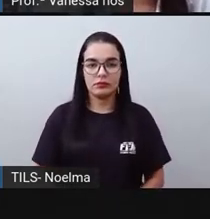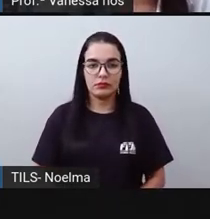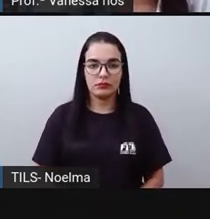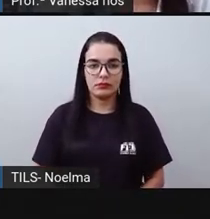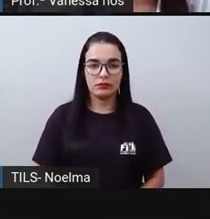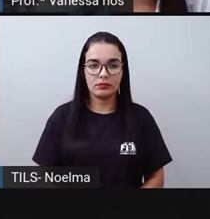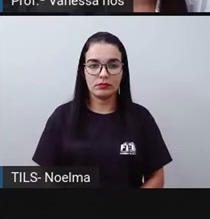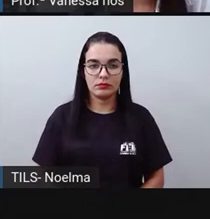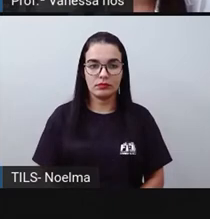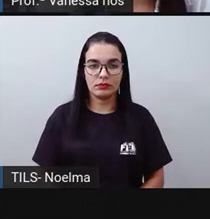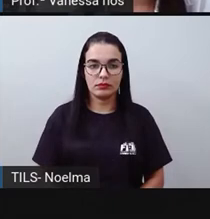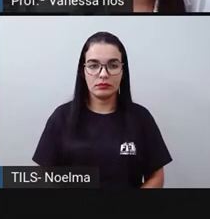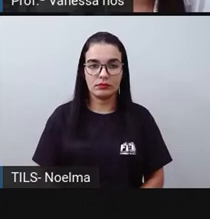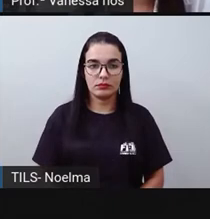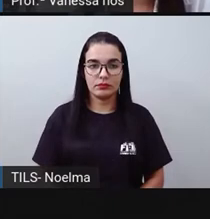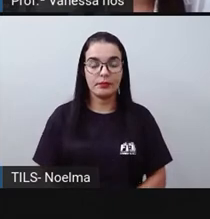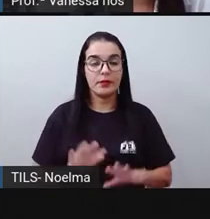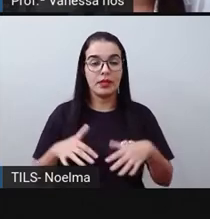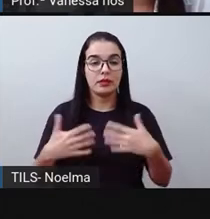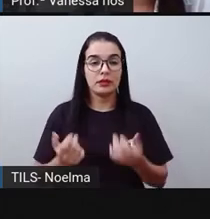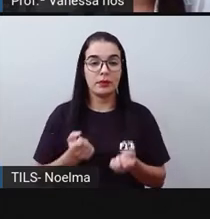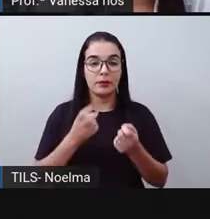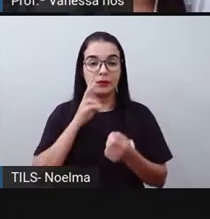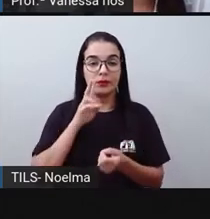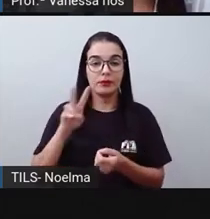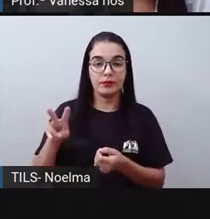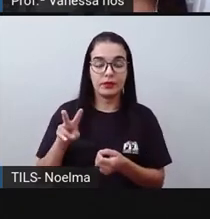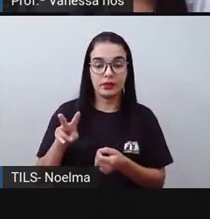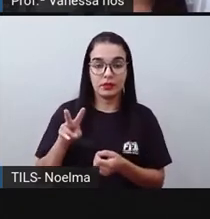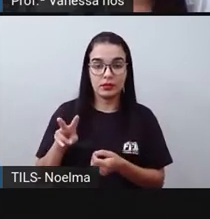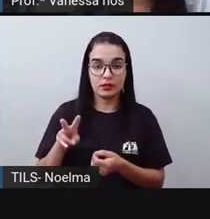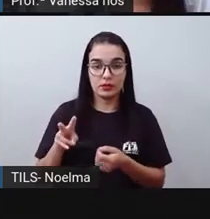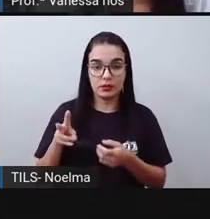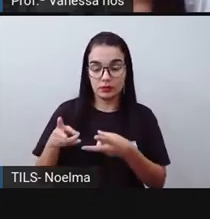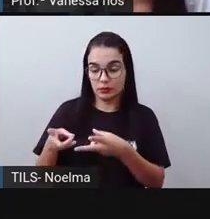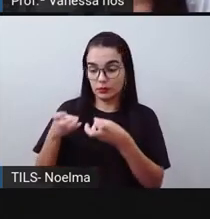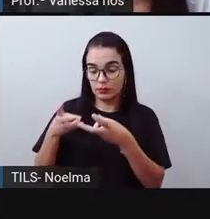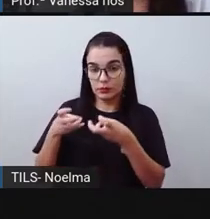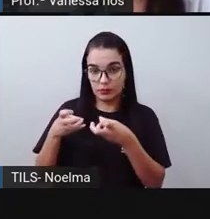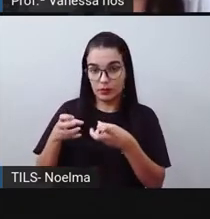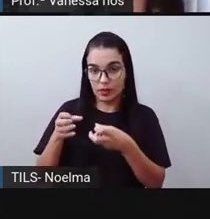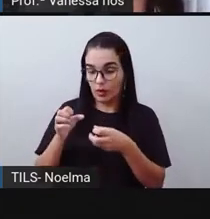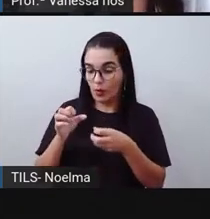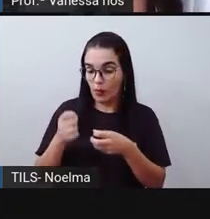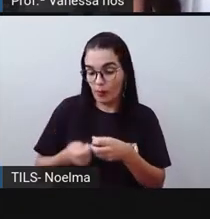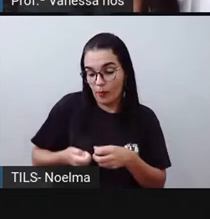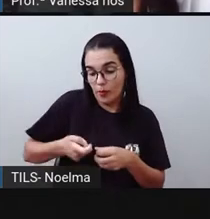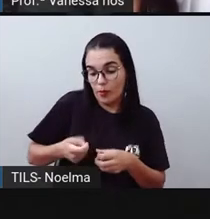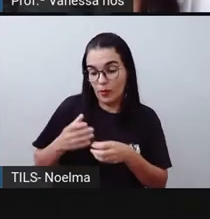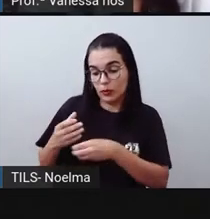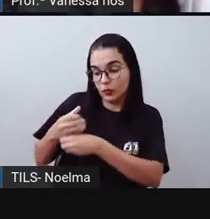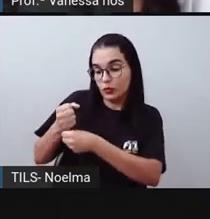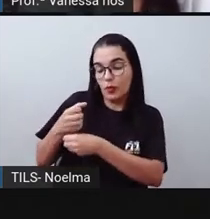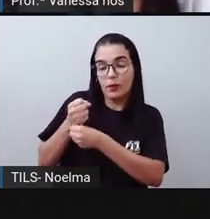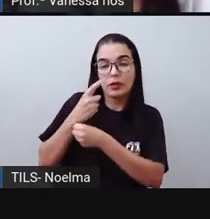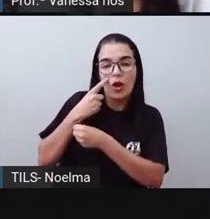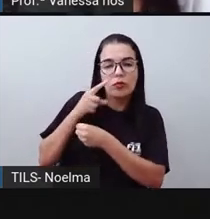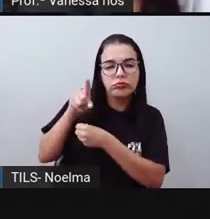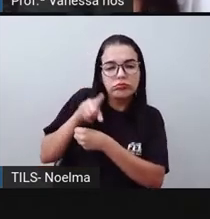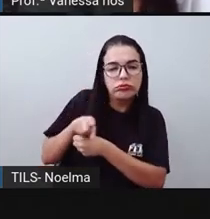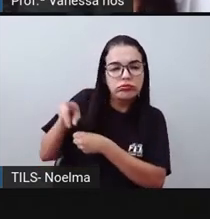Observando a imagem, percebemos que o total de bolas de Kud são nove. E a gente observa isso visualmente.